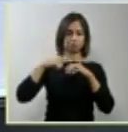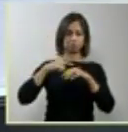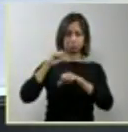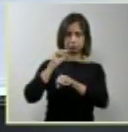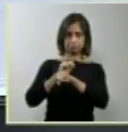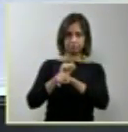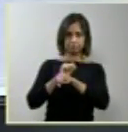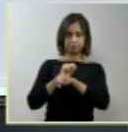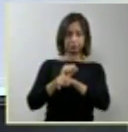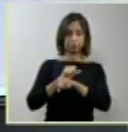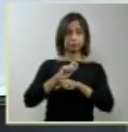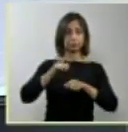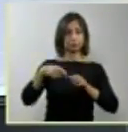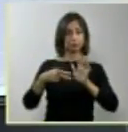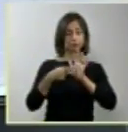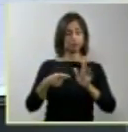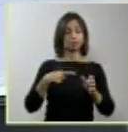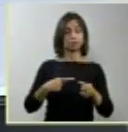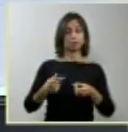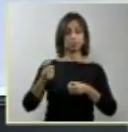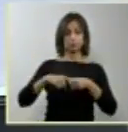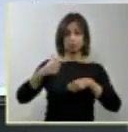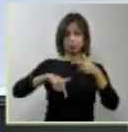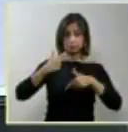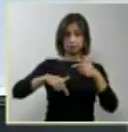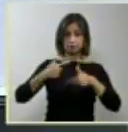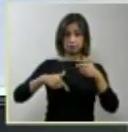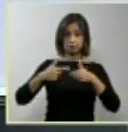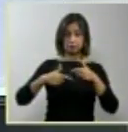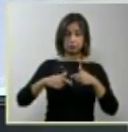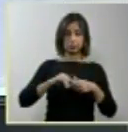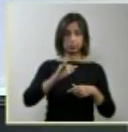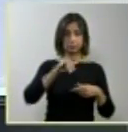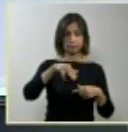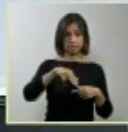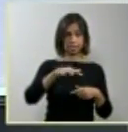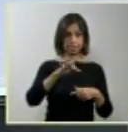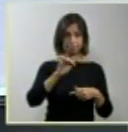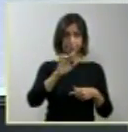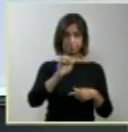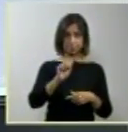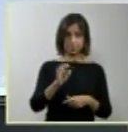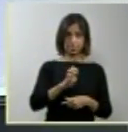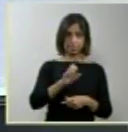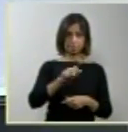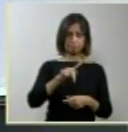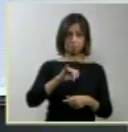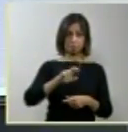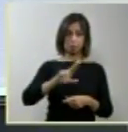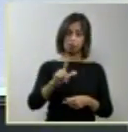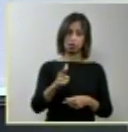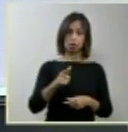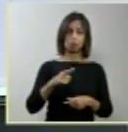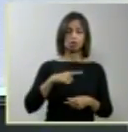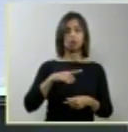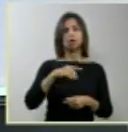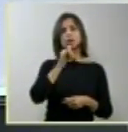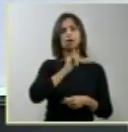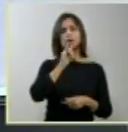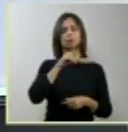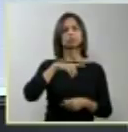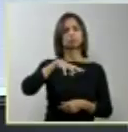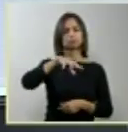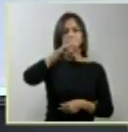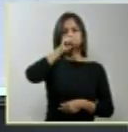E os sinais de reatividade infespinhal, ou seja, respiração e